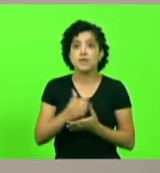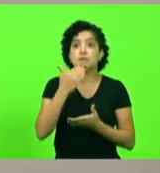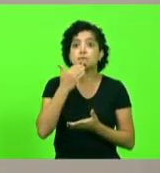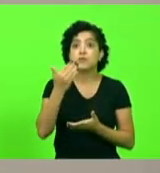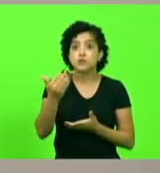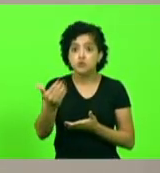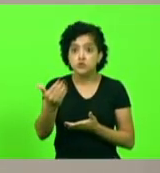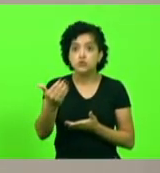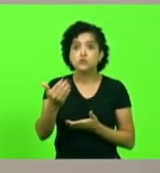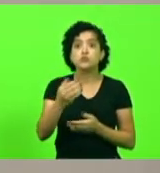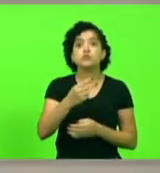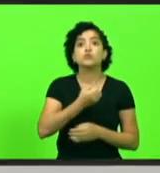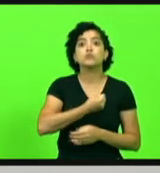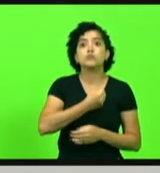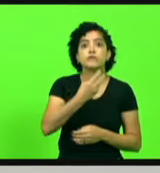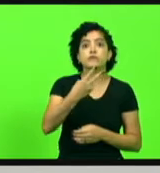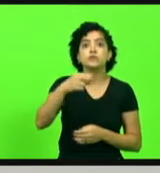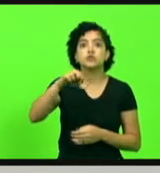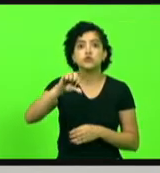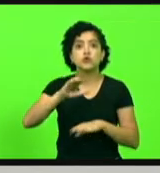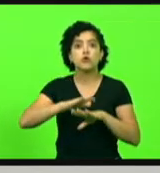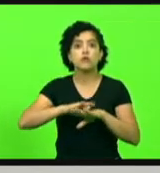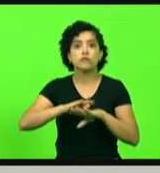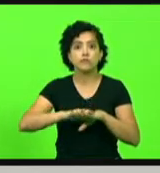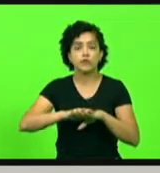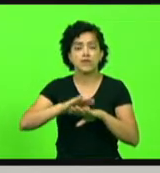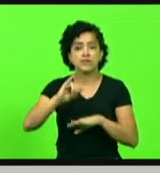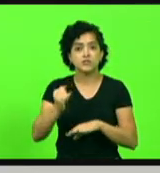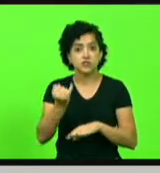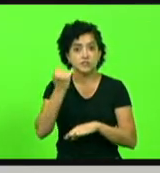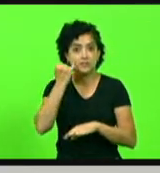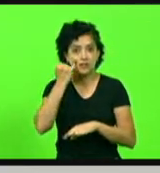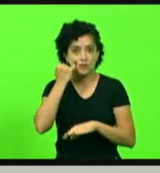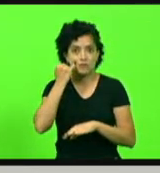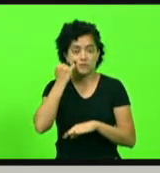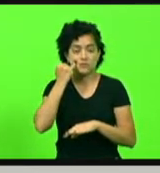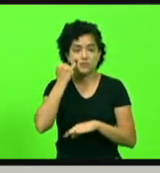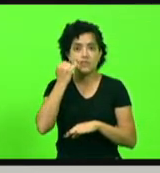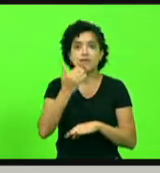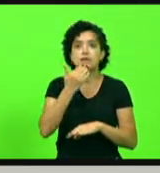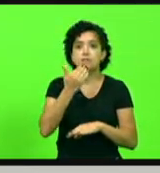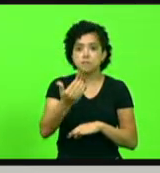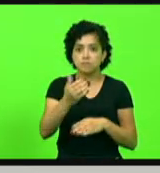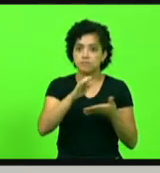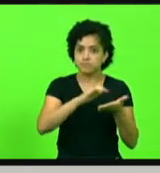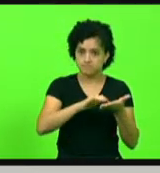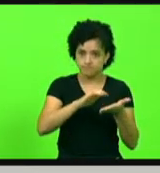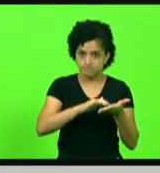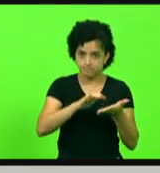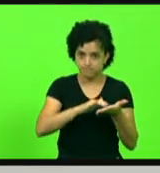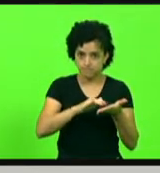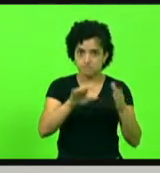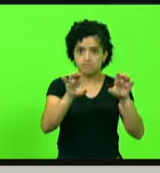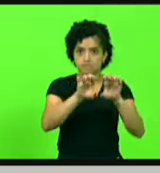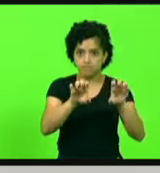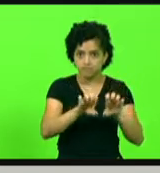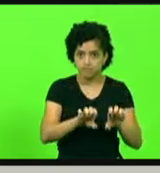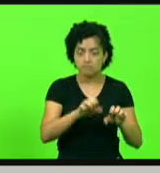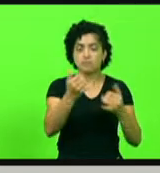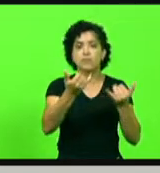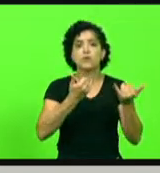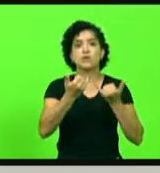informação número 29. Autor, deputado Gessé Lopes. Solicita o secretário de Estado da Infraestrutura e informações